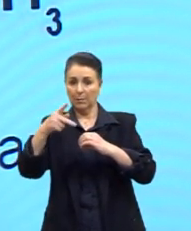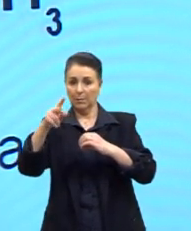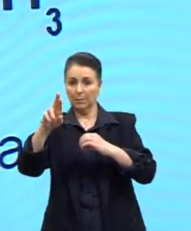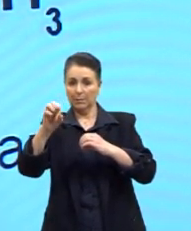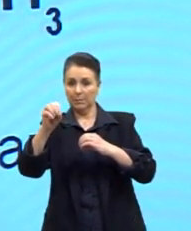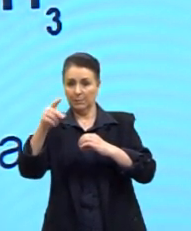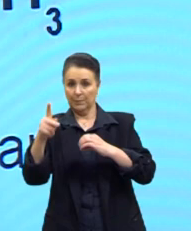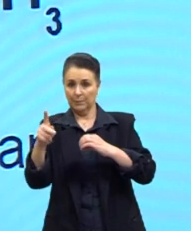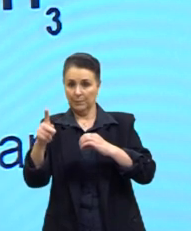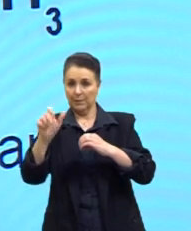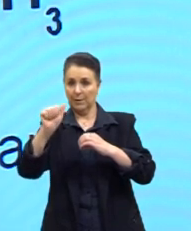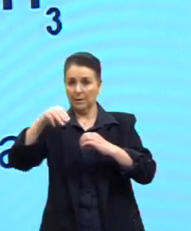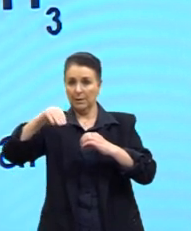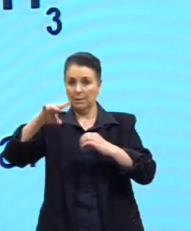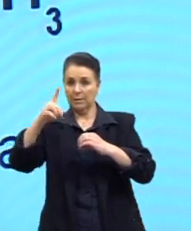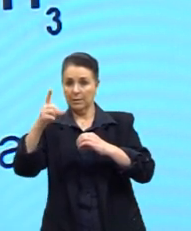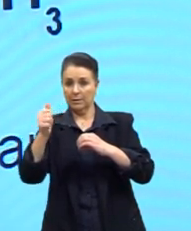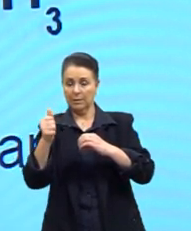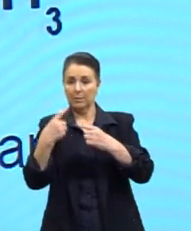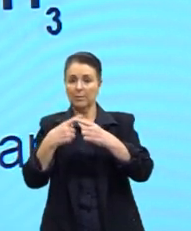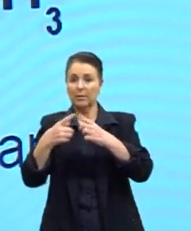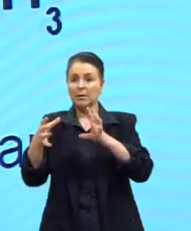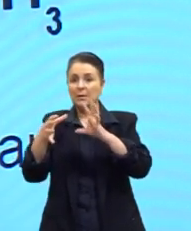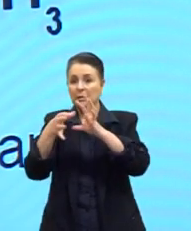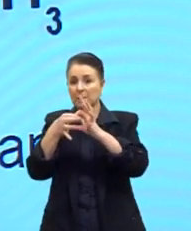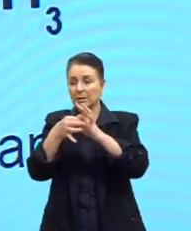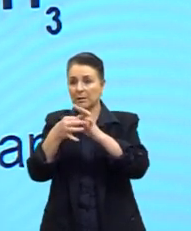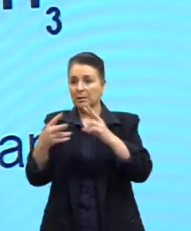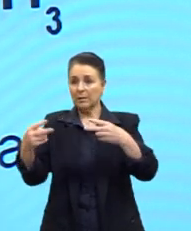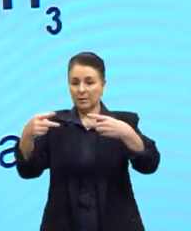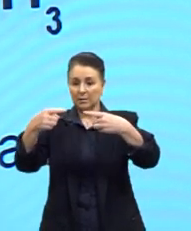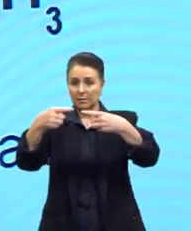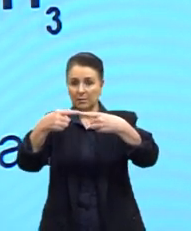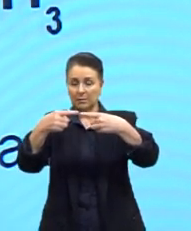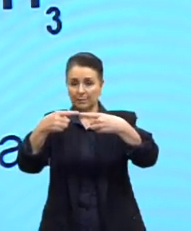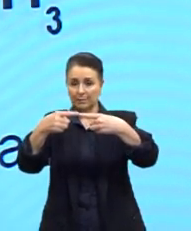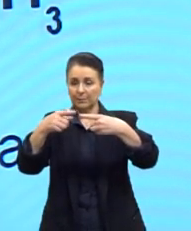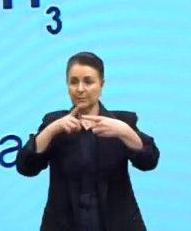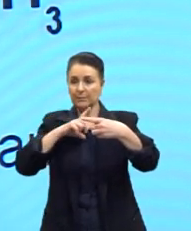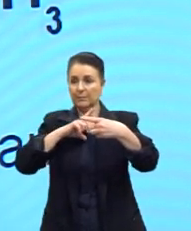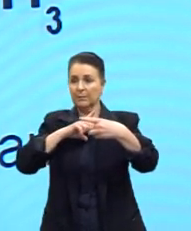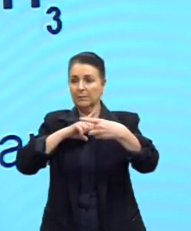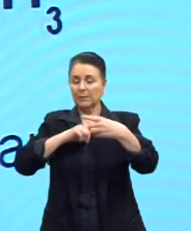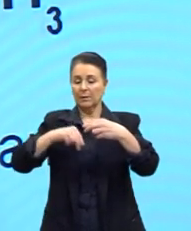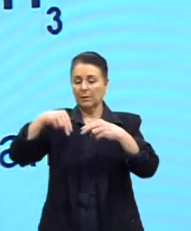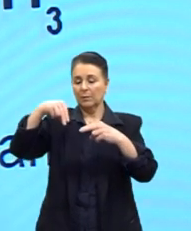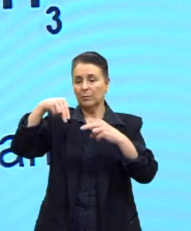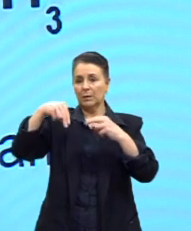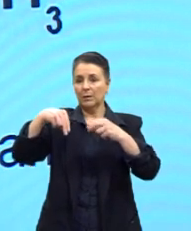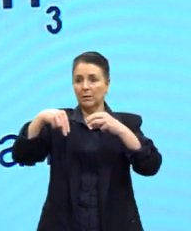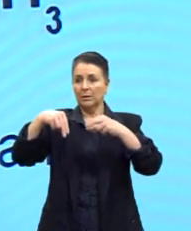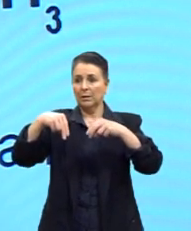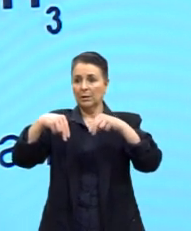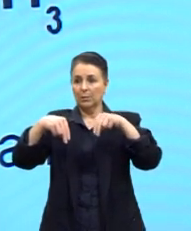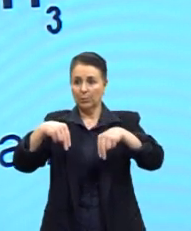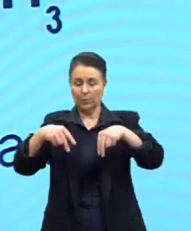amida. Por quê? Só temos ligações simples. Depois eu tenho um N-metil e um N-etil, né?